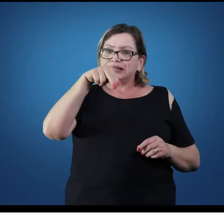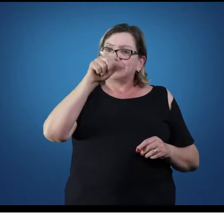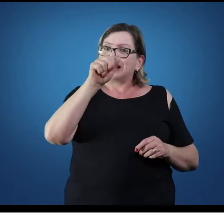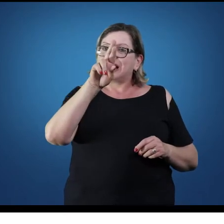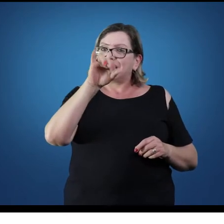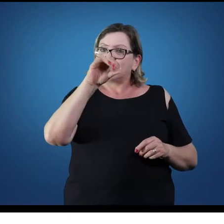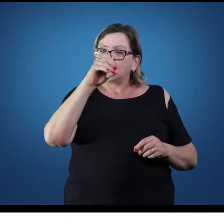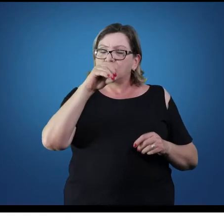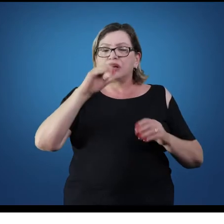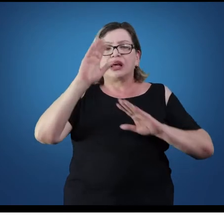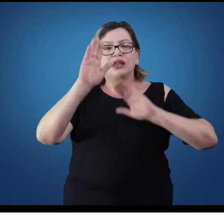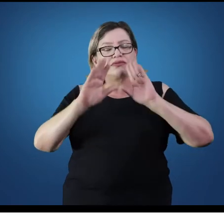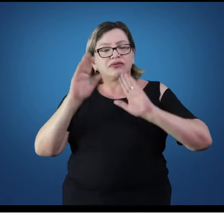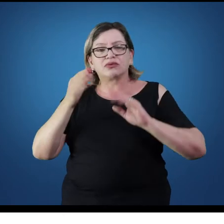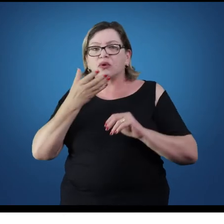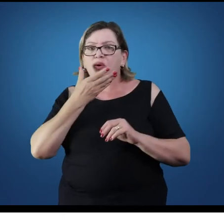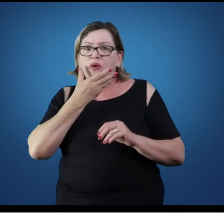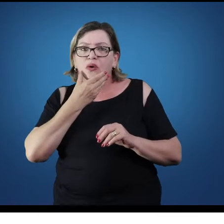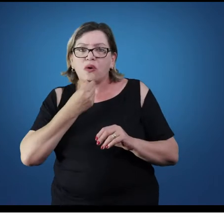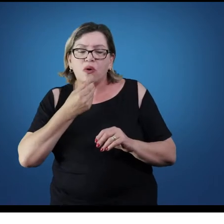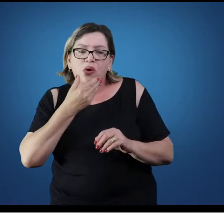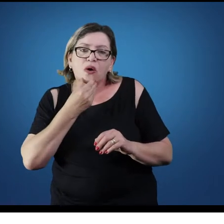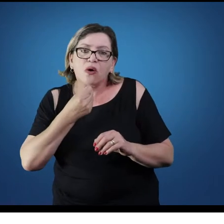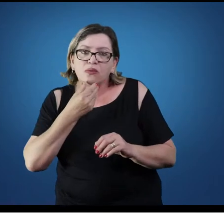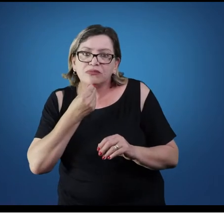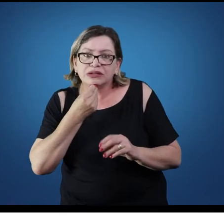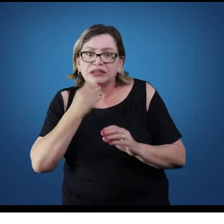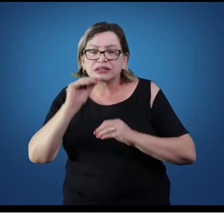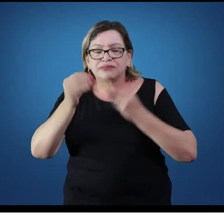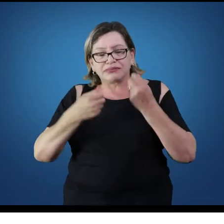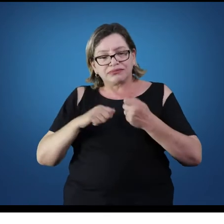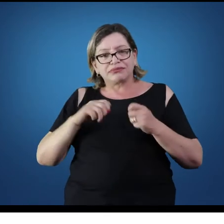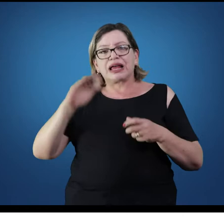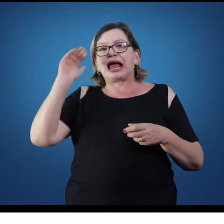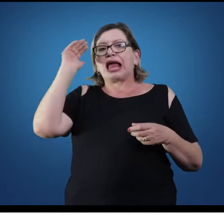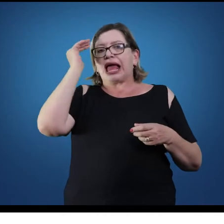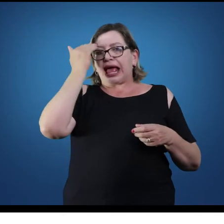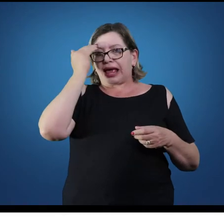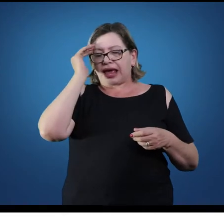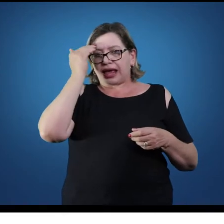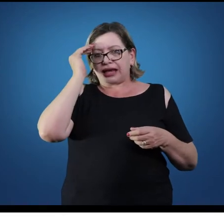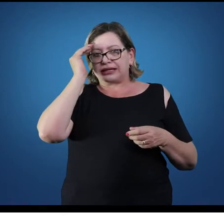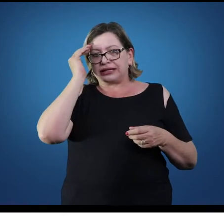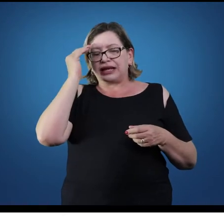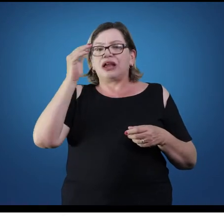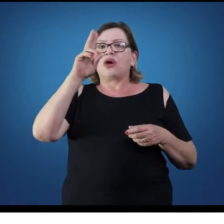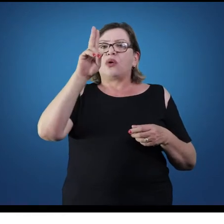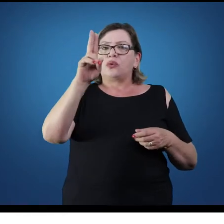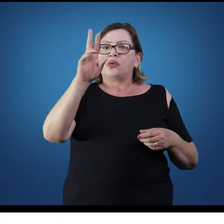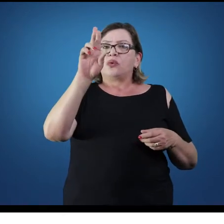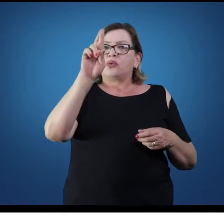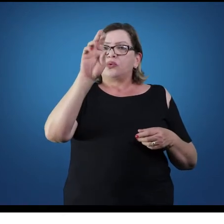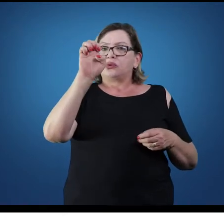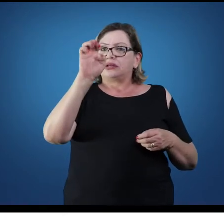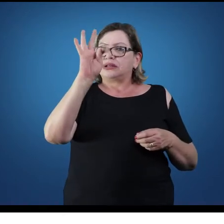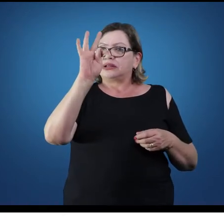no homem principalmente o entendimento com relação à uretra, sendo